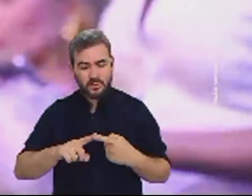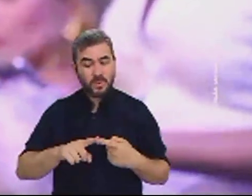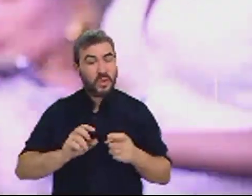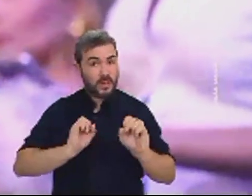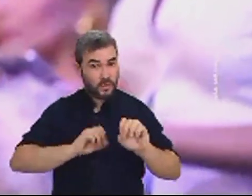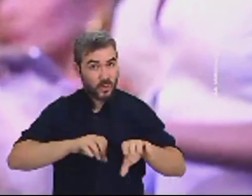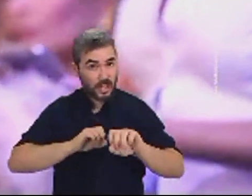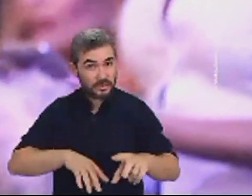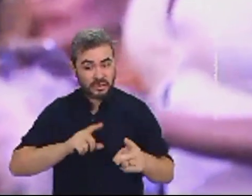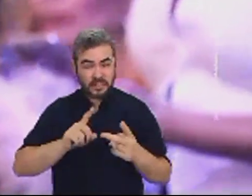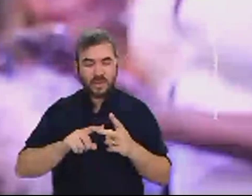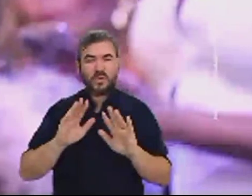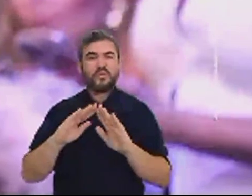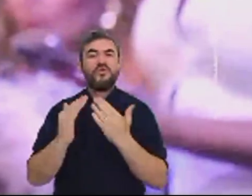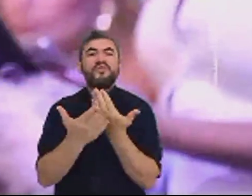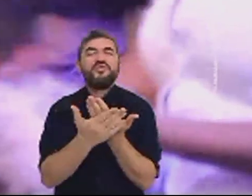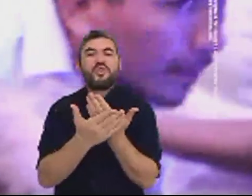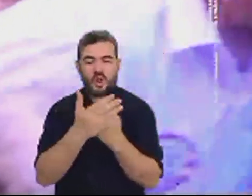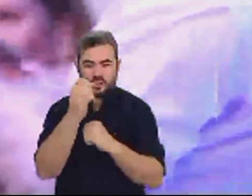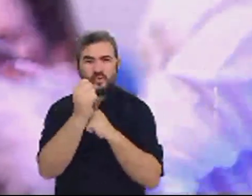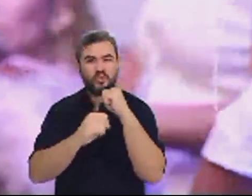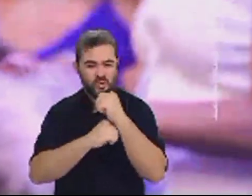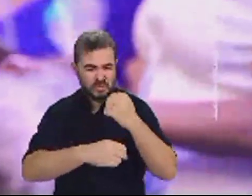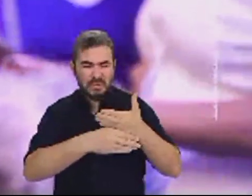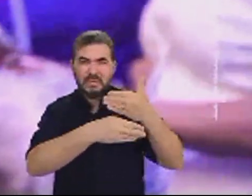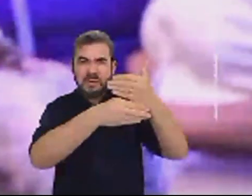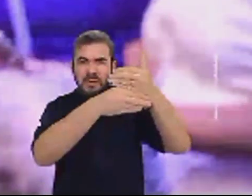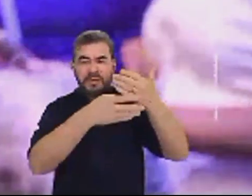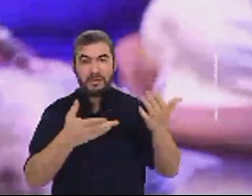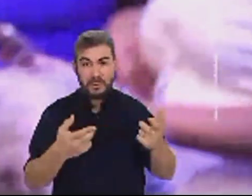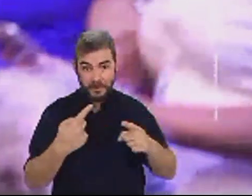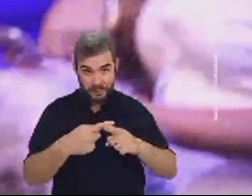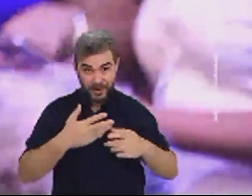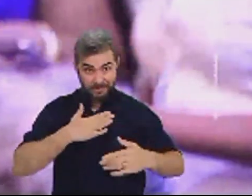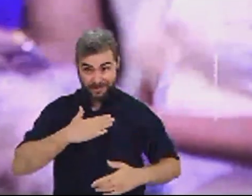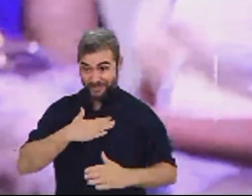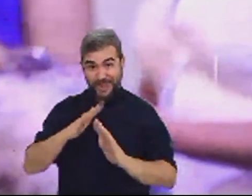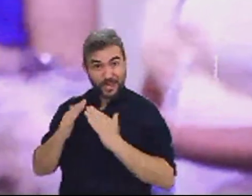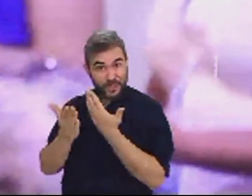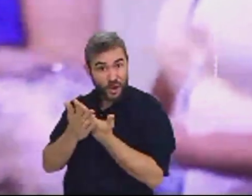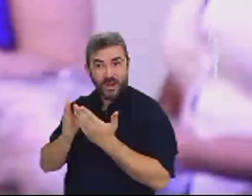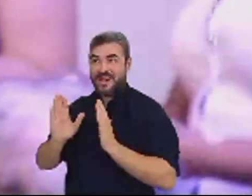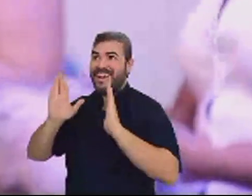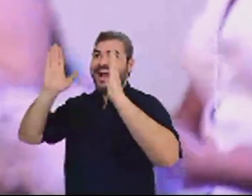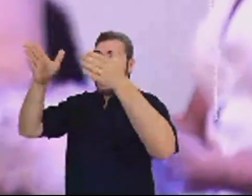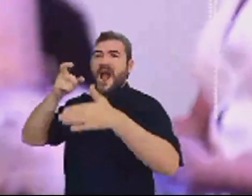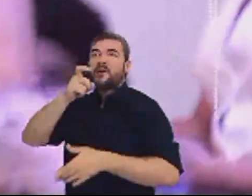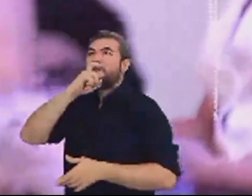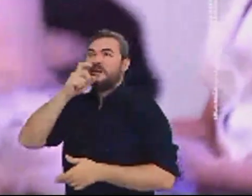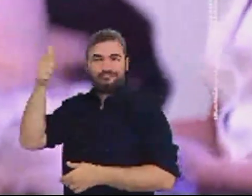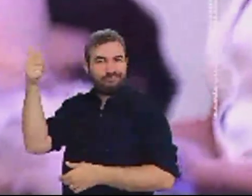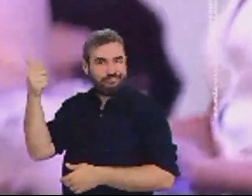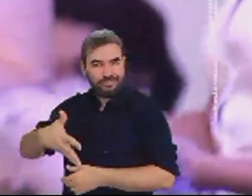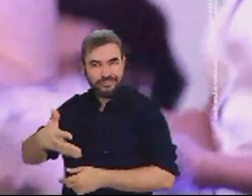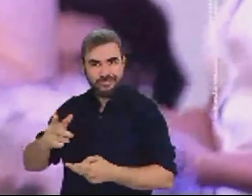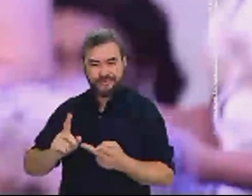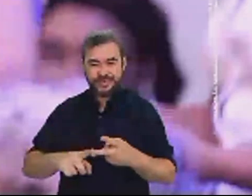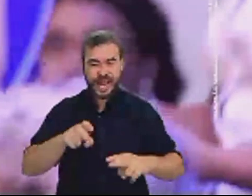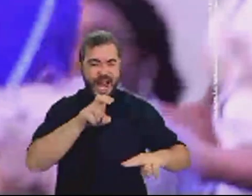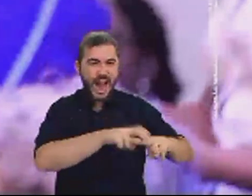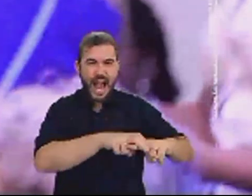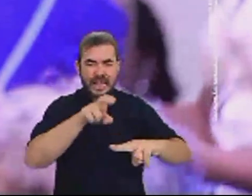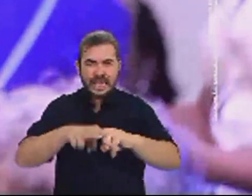das escolas porque na minha escola os ar-condicionados não prestam as cadeiras estão tudo